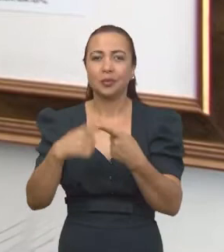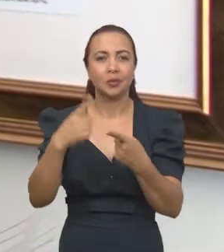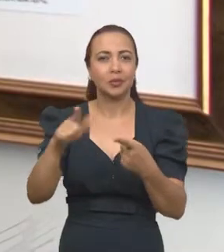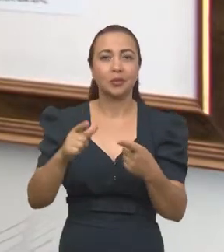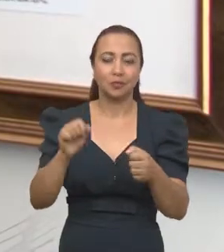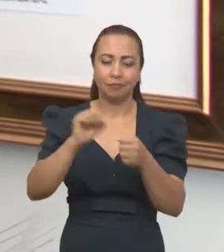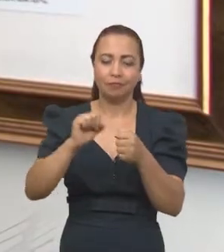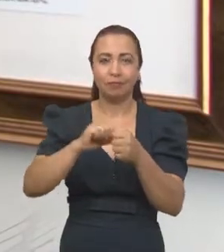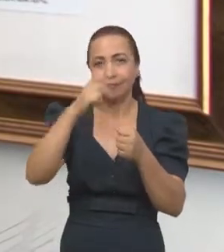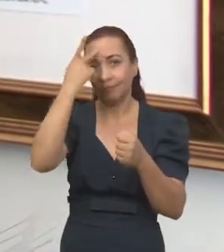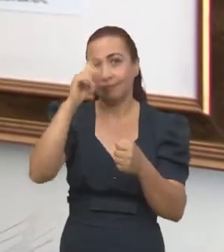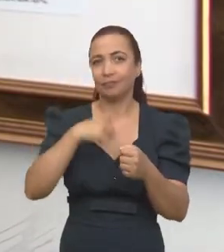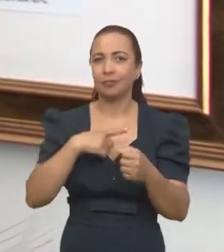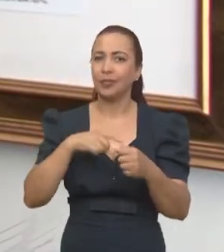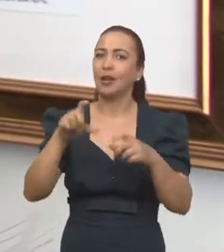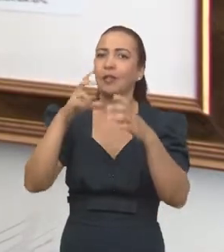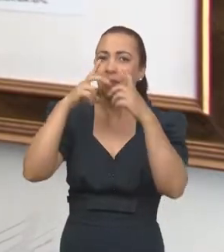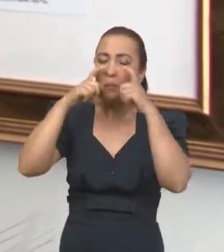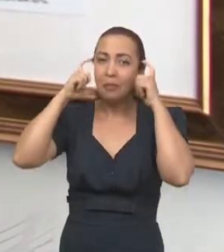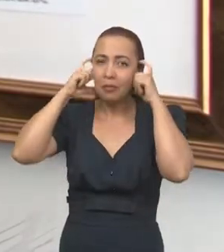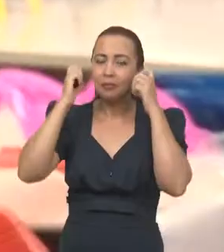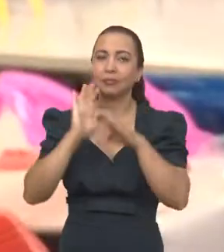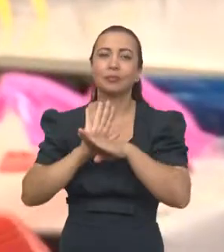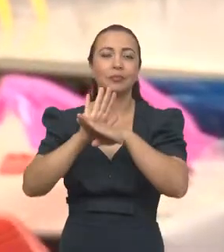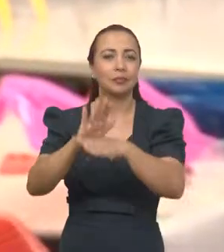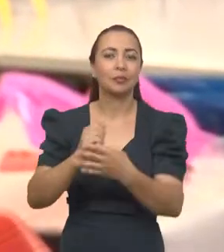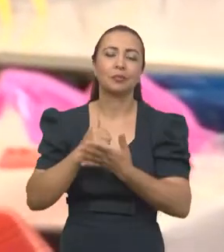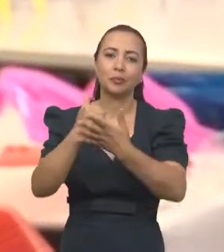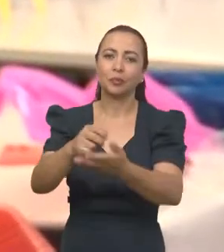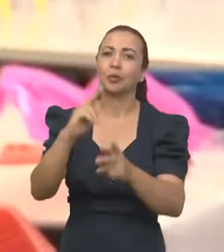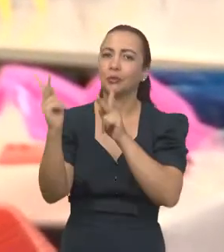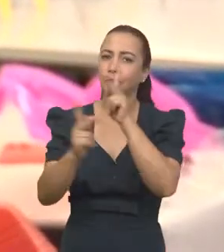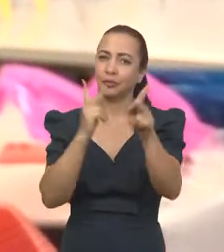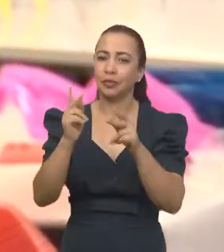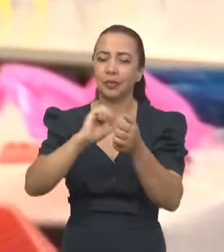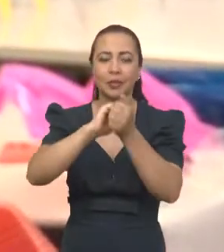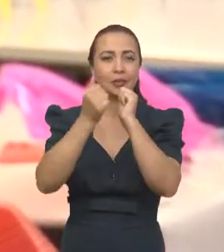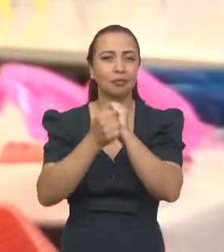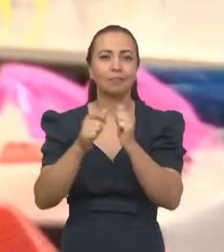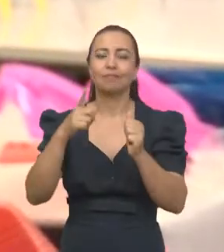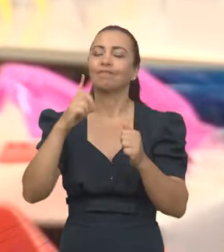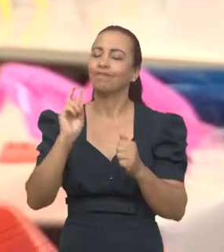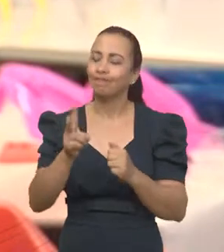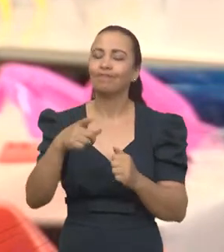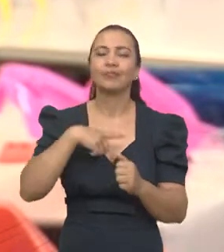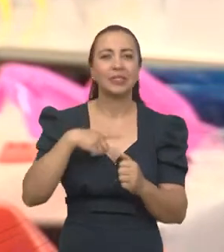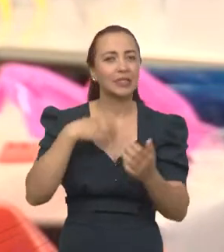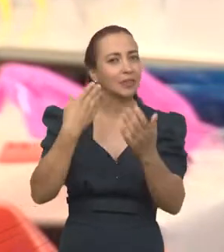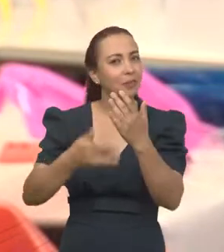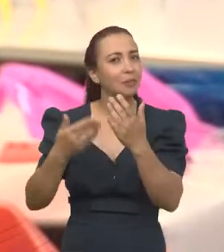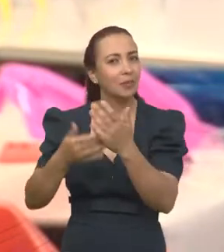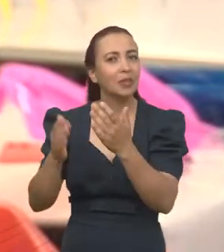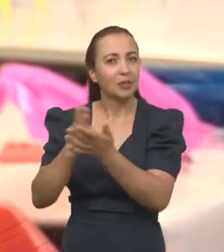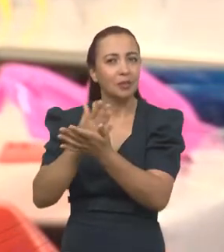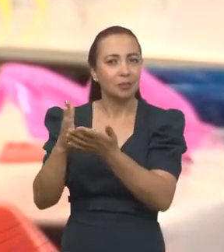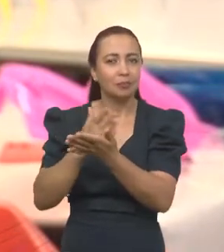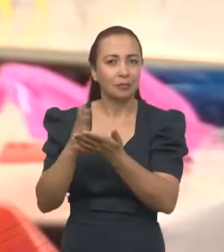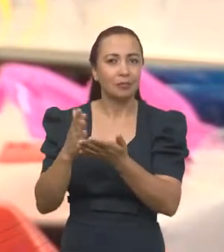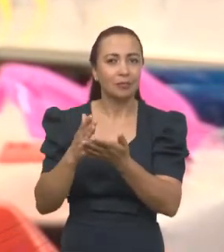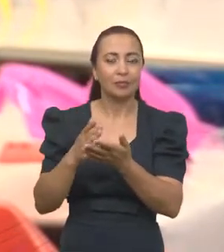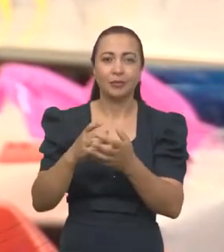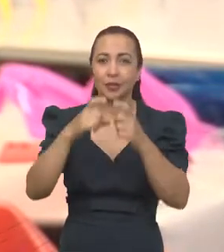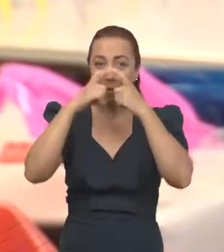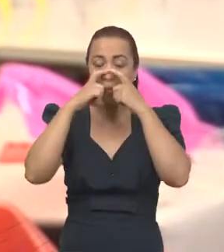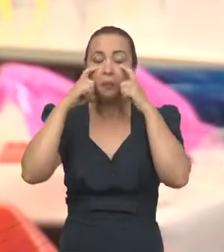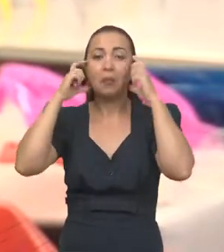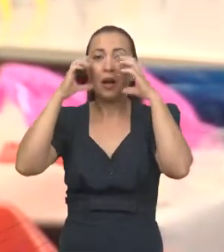feita para ser uma máscara de assistência ventilatória. Essas adaptações, elas sempre têm desvantagens. No caso da máscara de mergulho, uma das